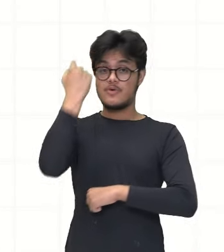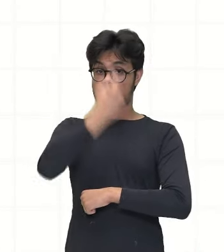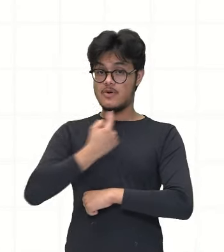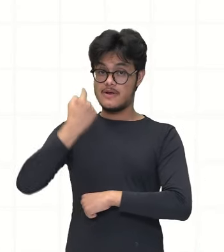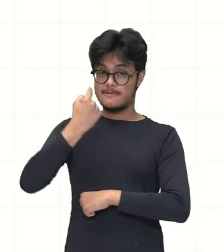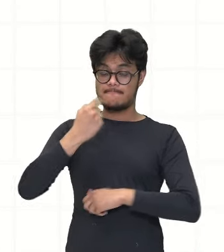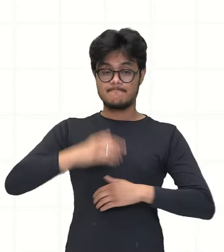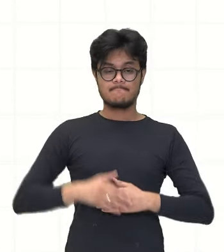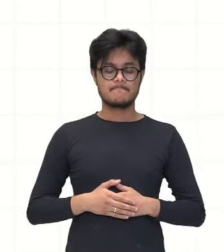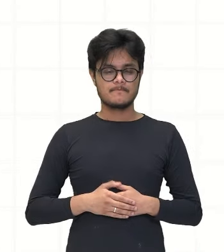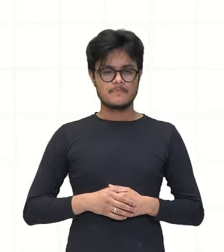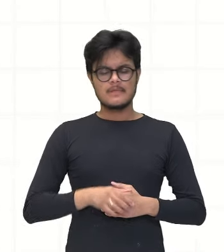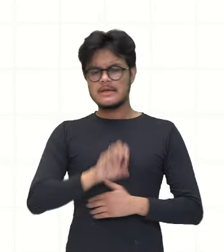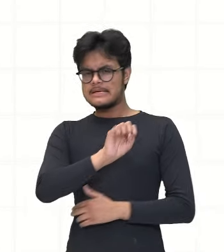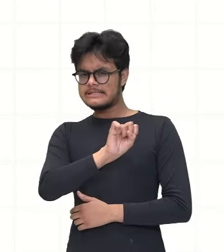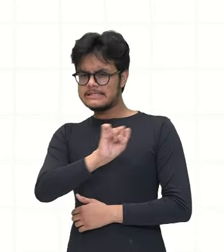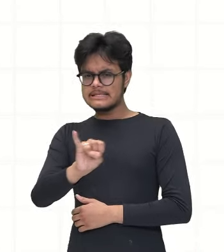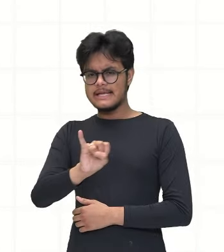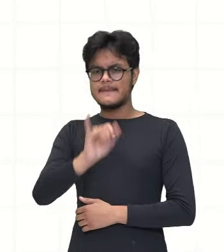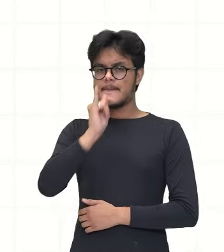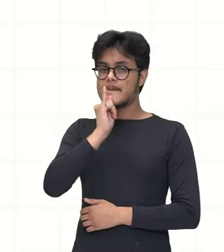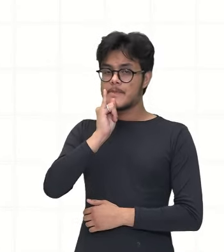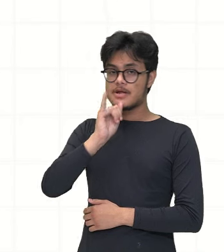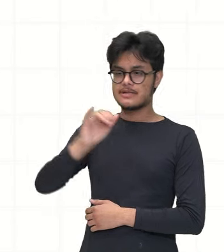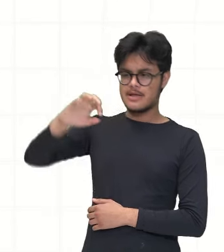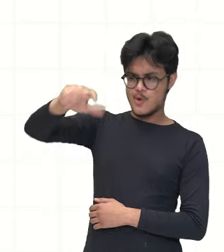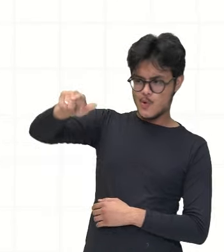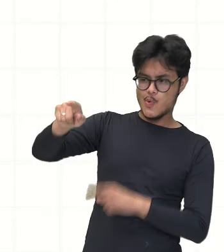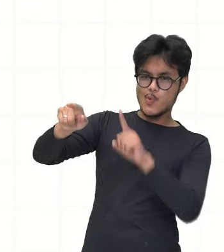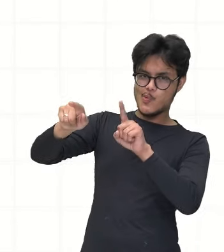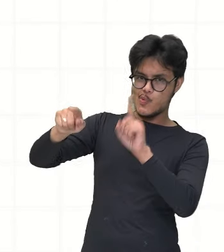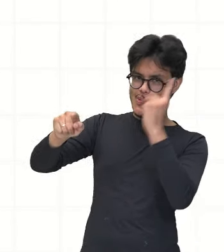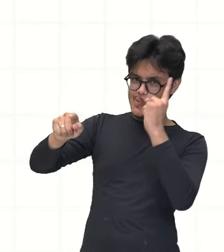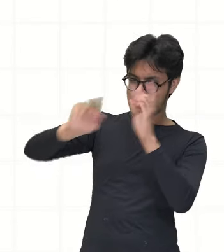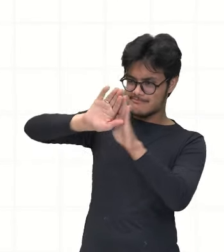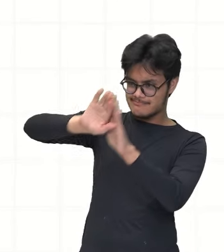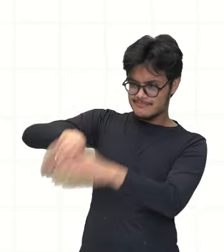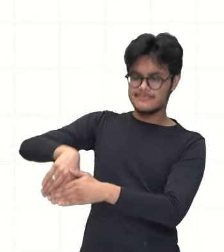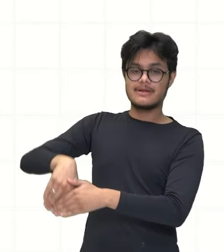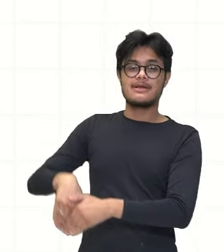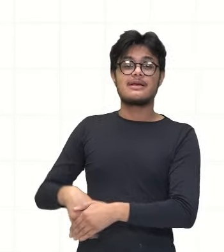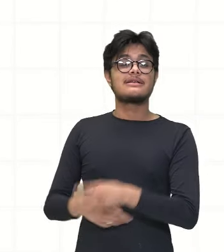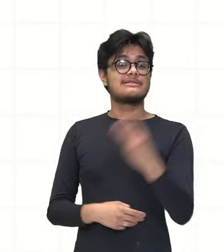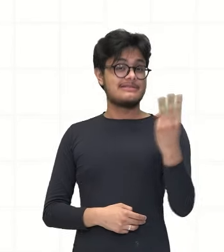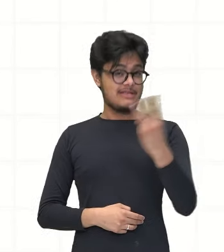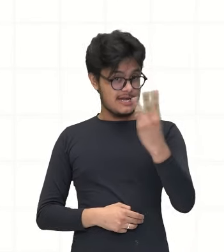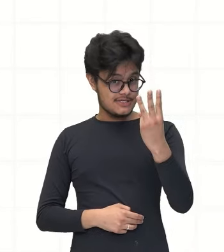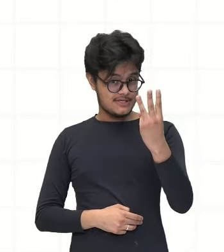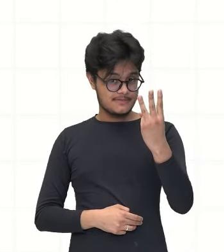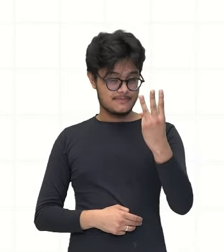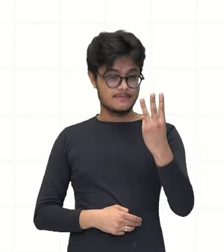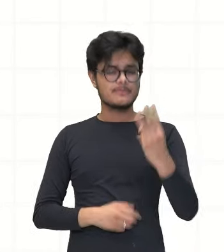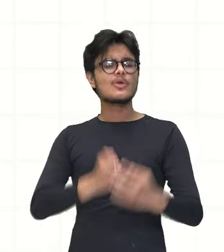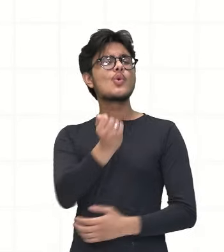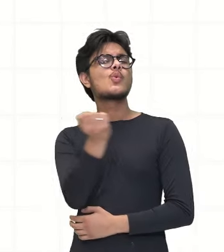Aí, se for retirada uma torneira, ou seja, ao invés de quatro, agora só tem três.